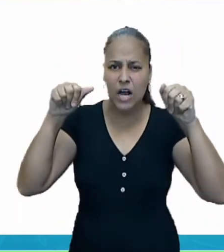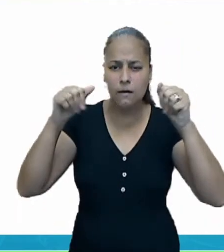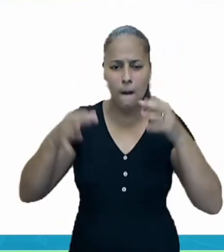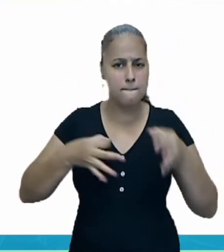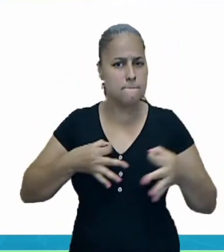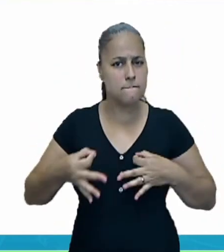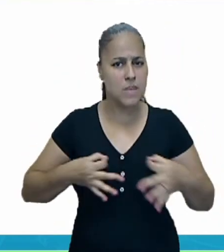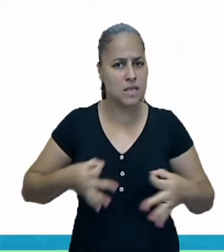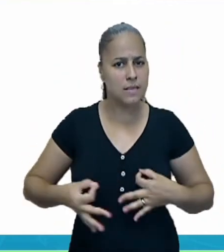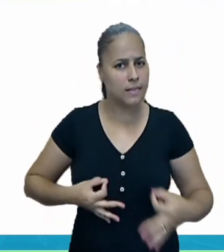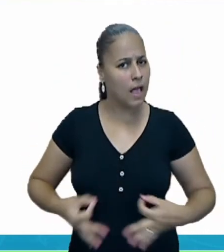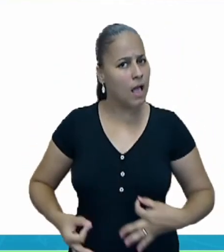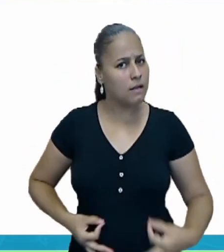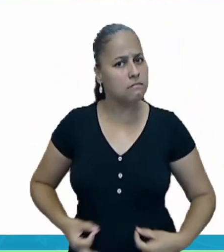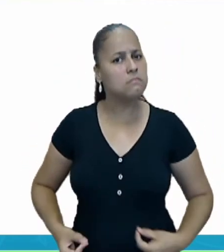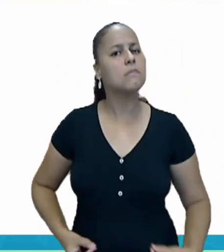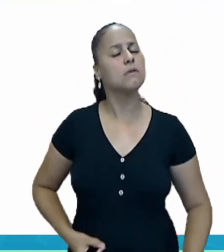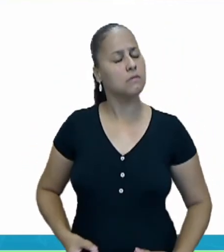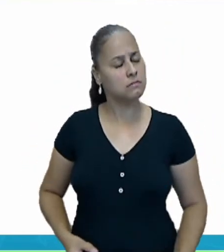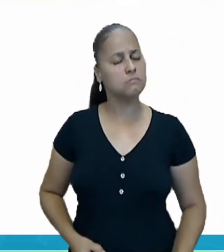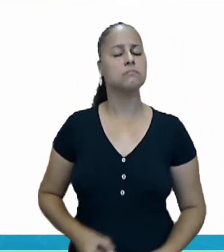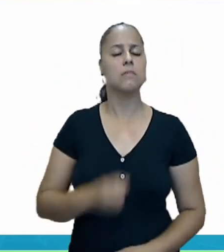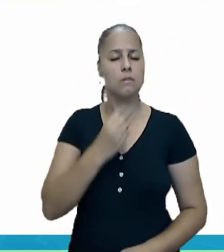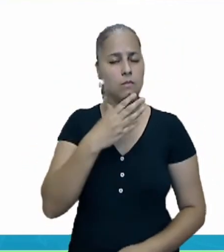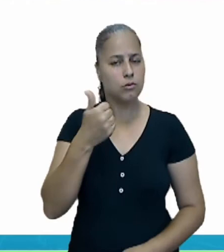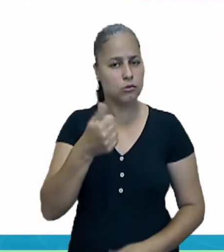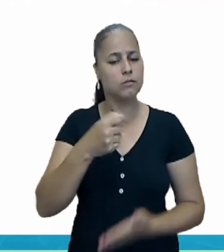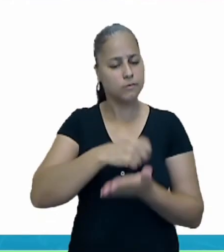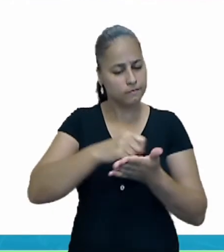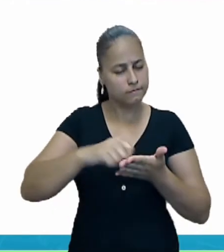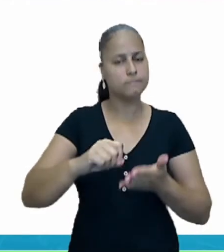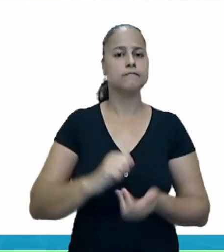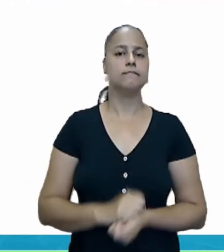-pintada. Então, vamos escrever.